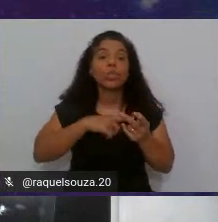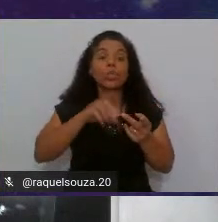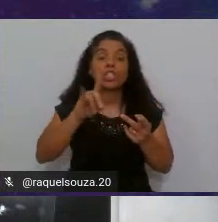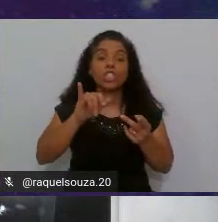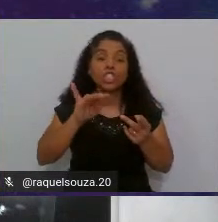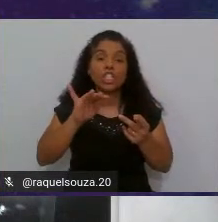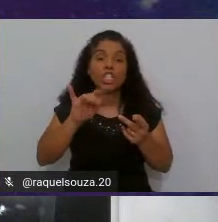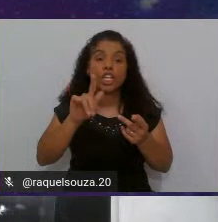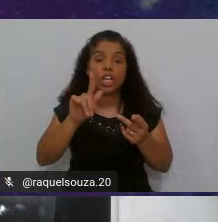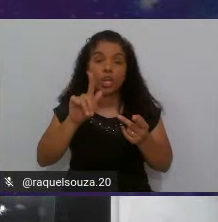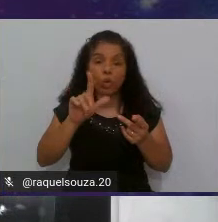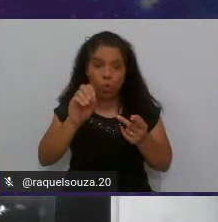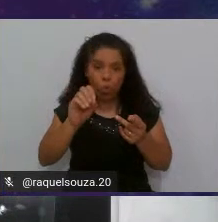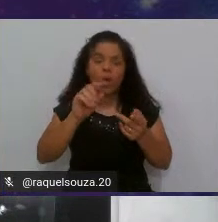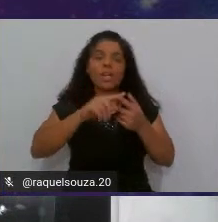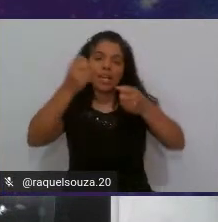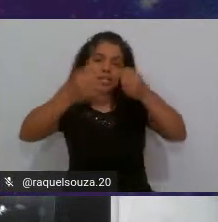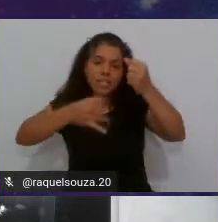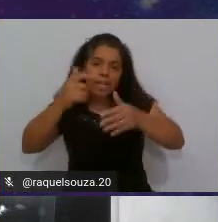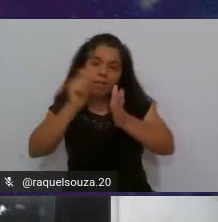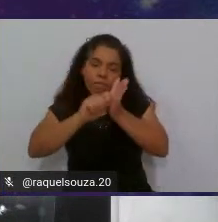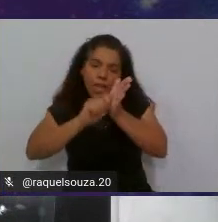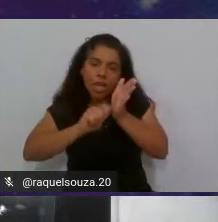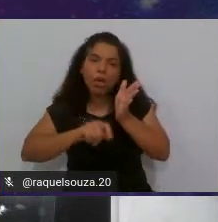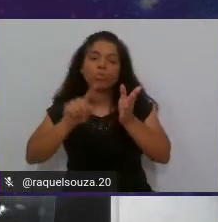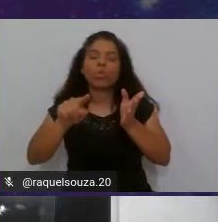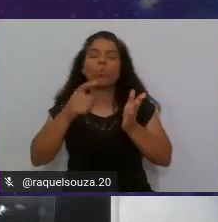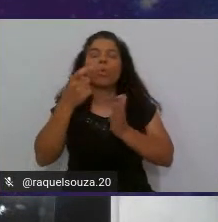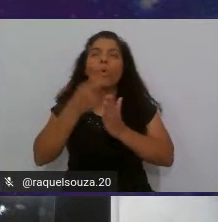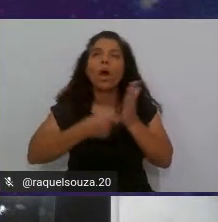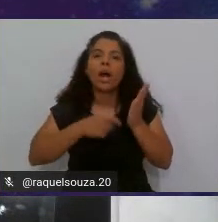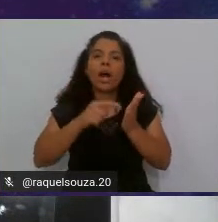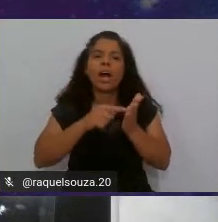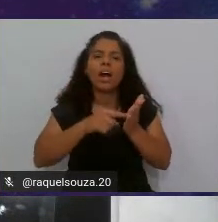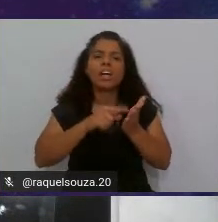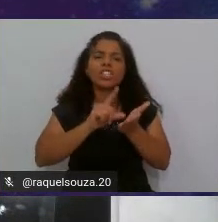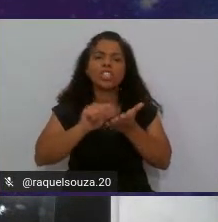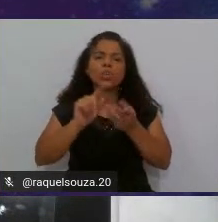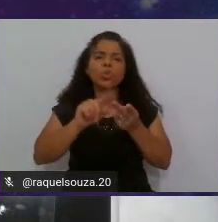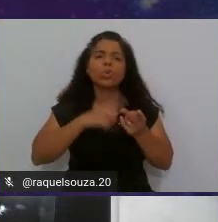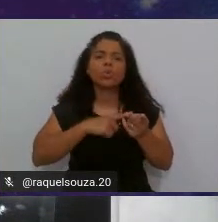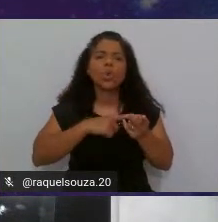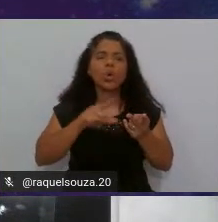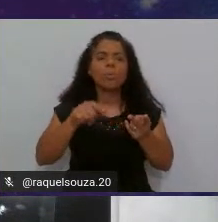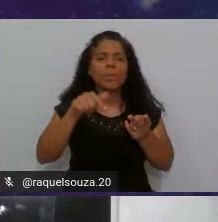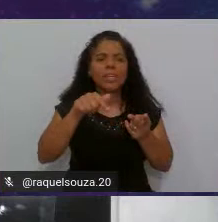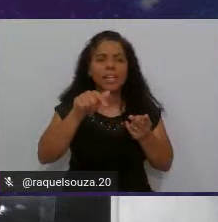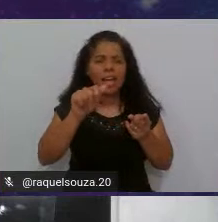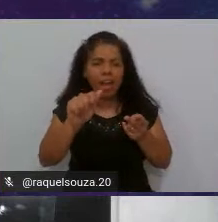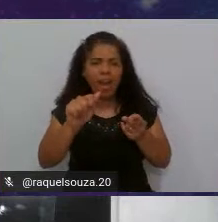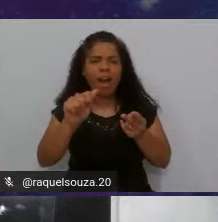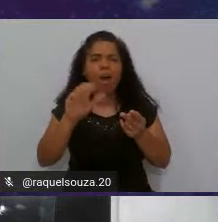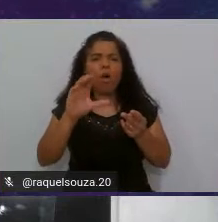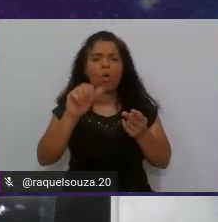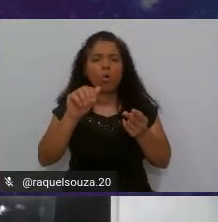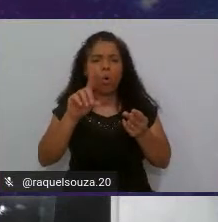recentemente um artigo sobre o QA, o código fonte e